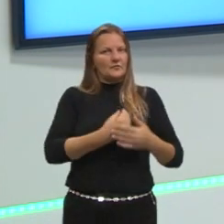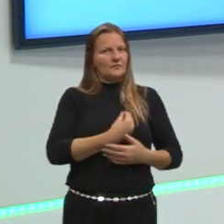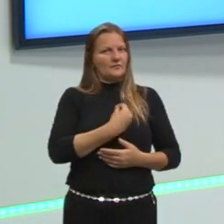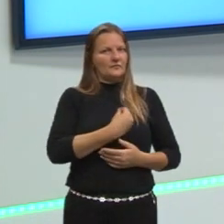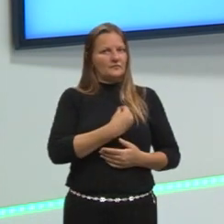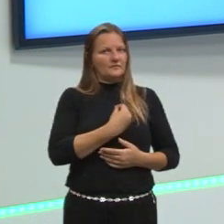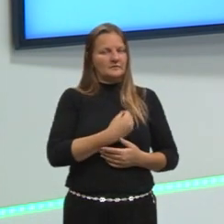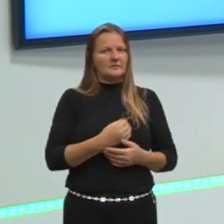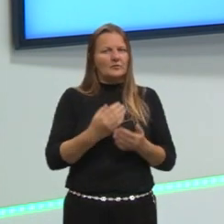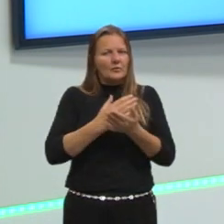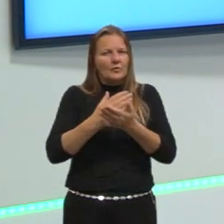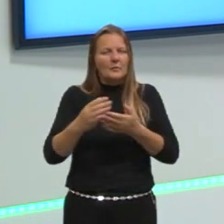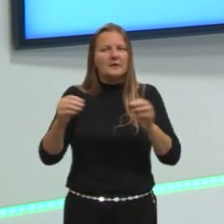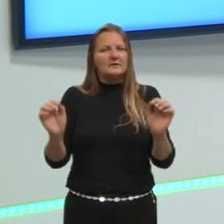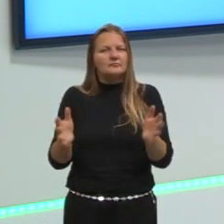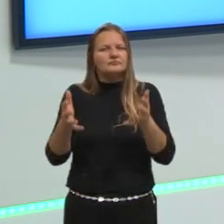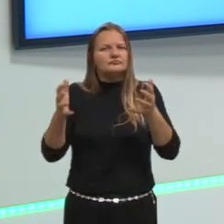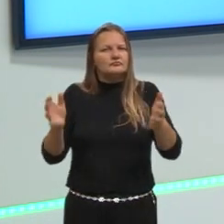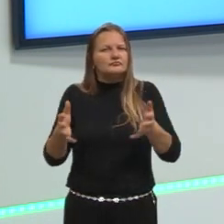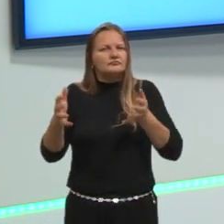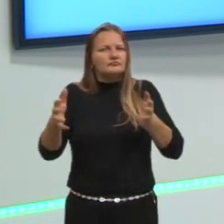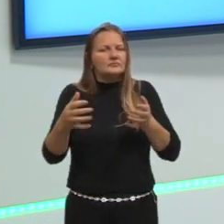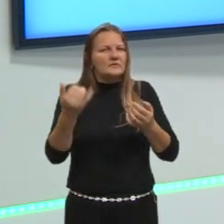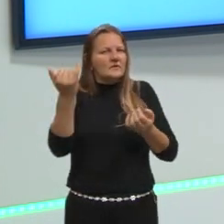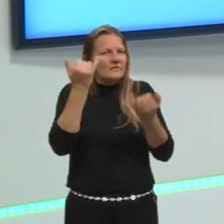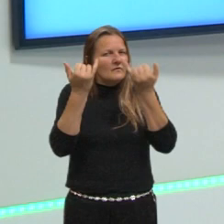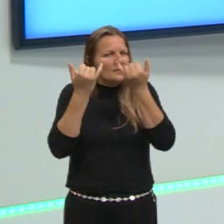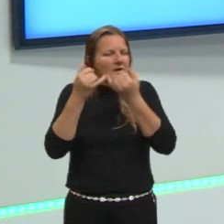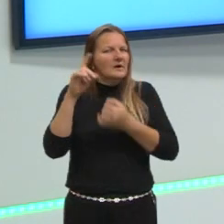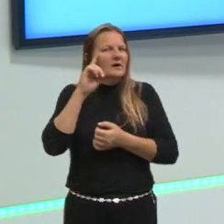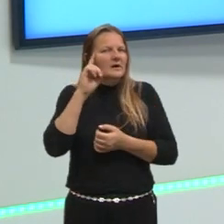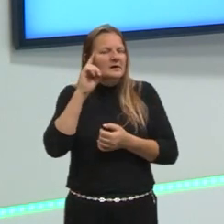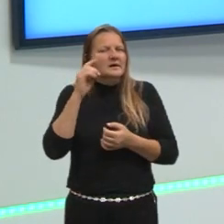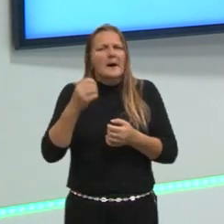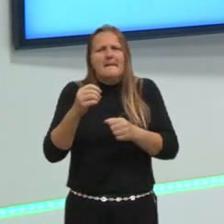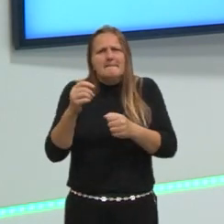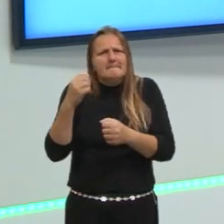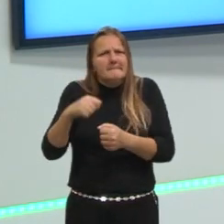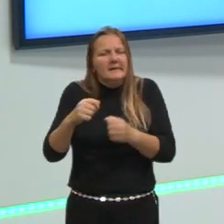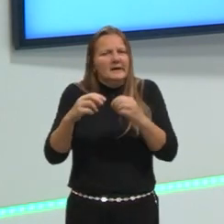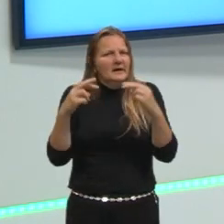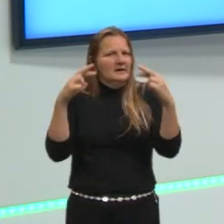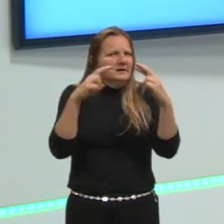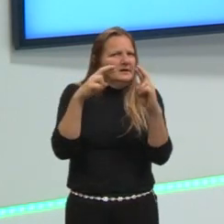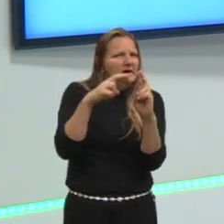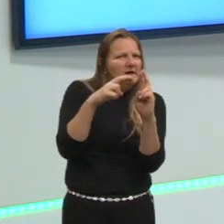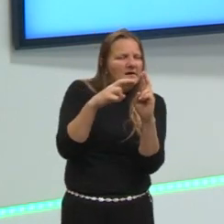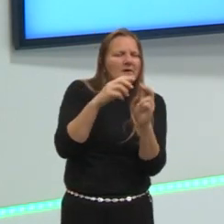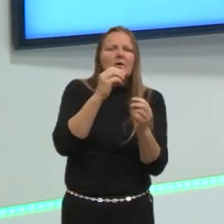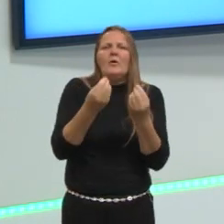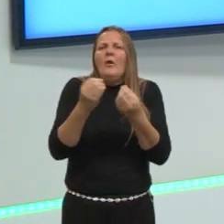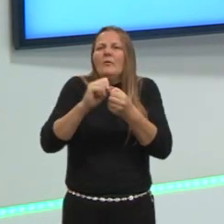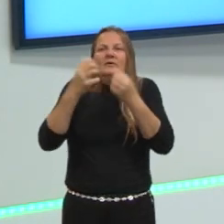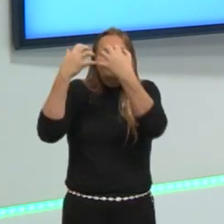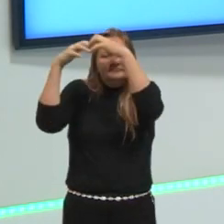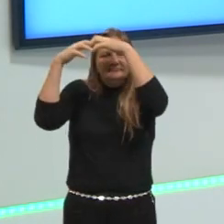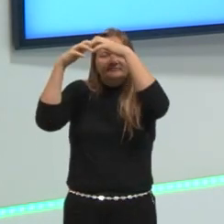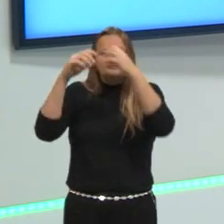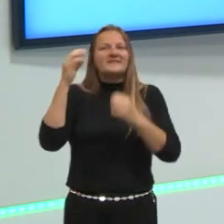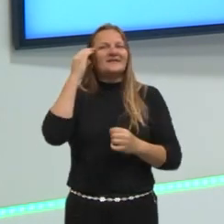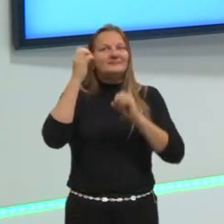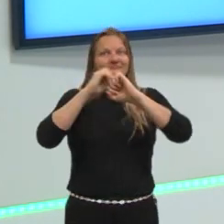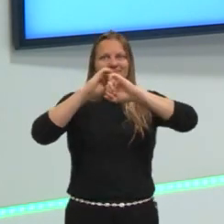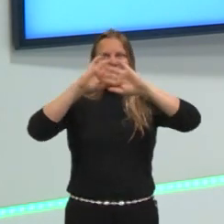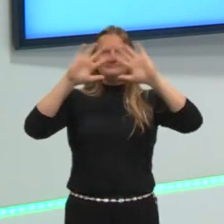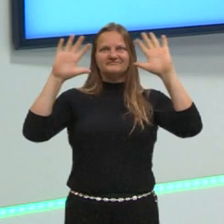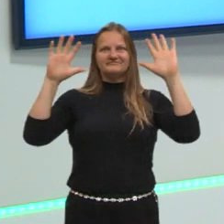se tu começar a estimular aquela informação todos os dias de forma diferente, o cérebro vai entendendo que realmente é